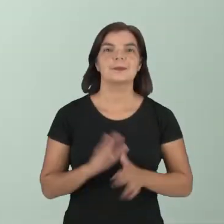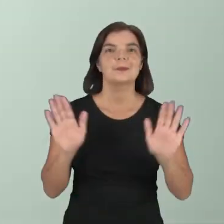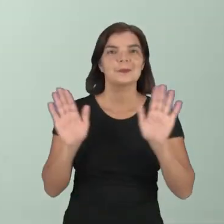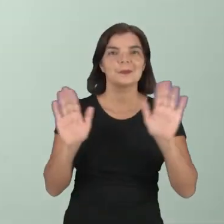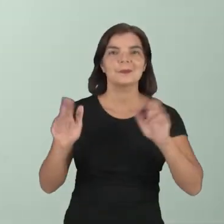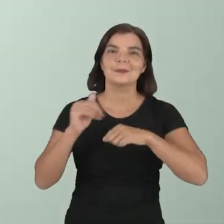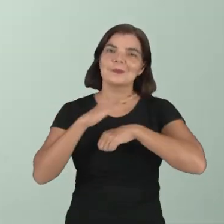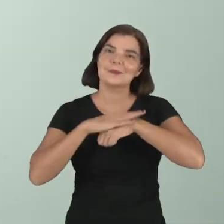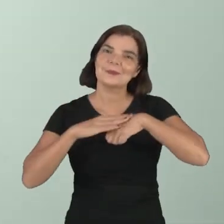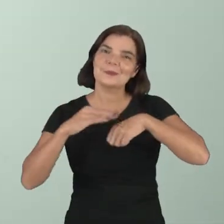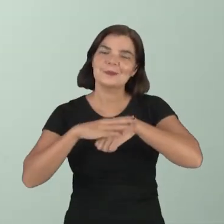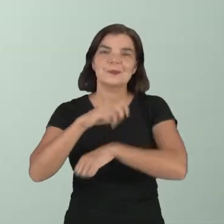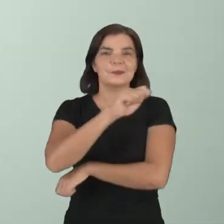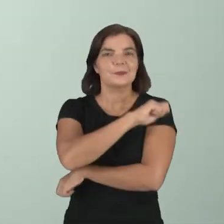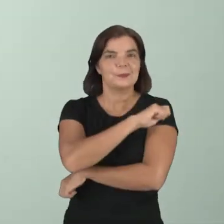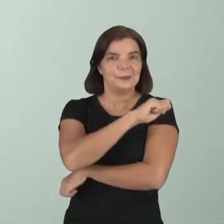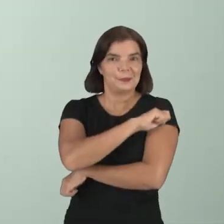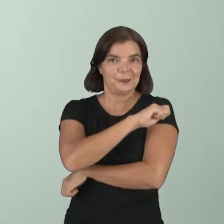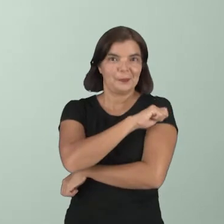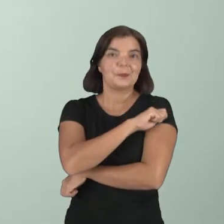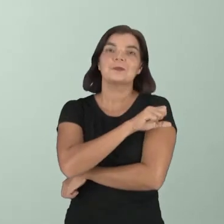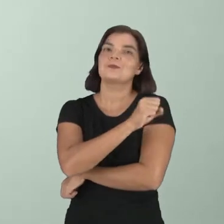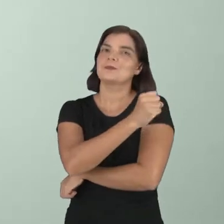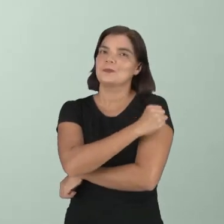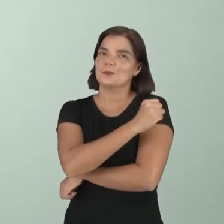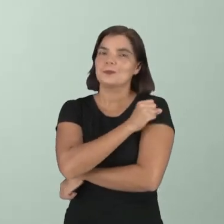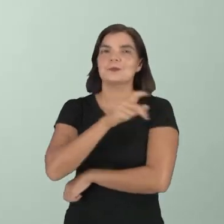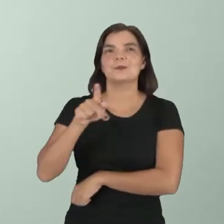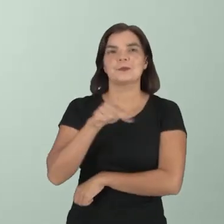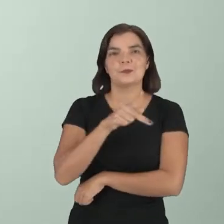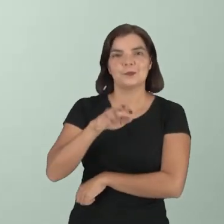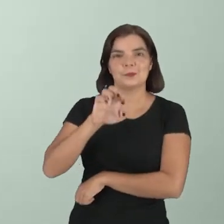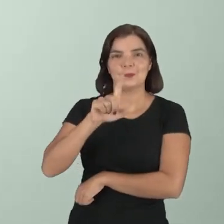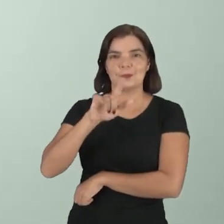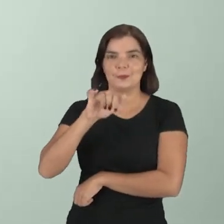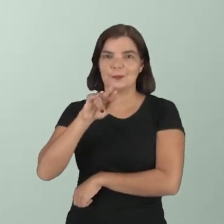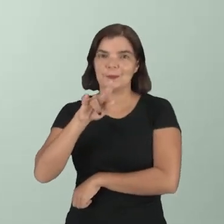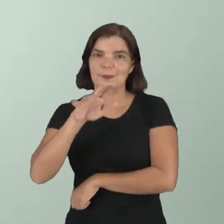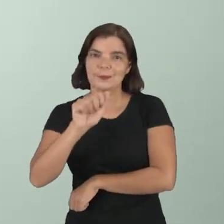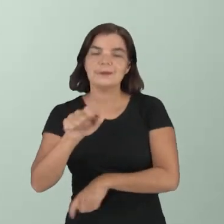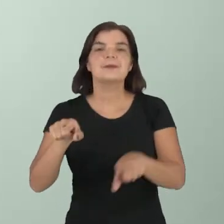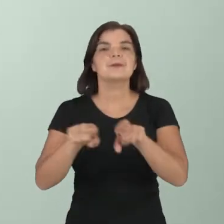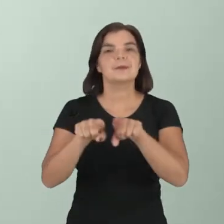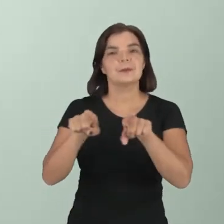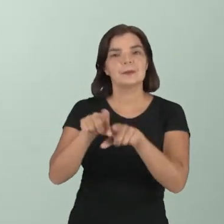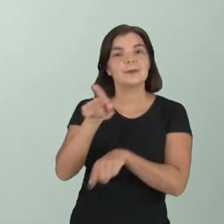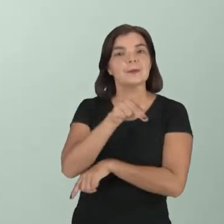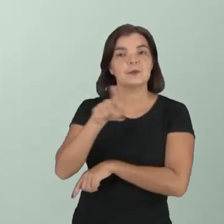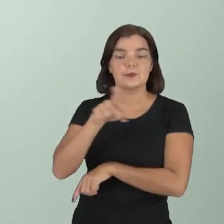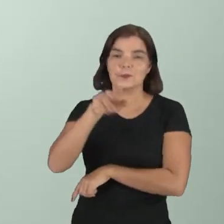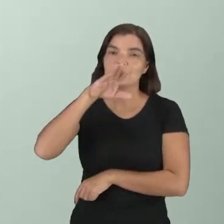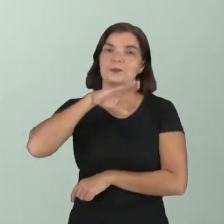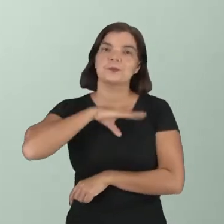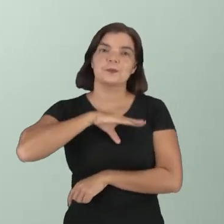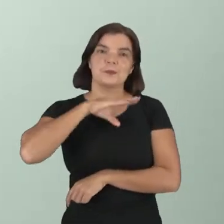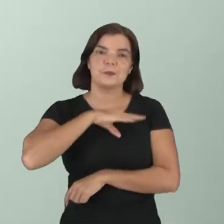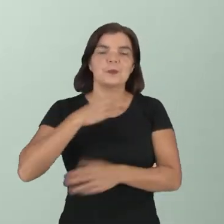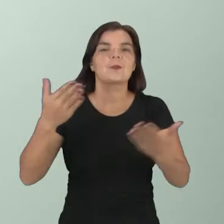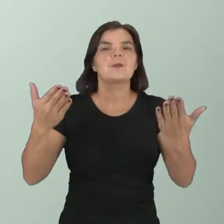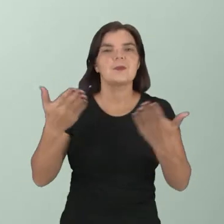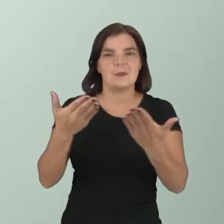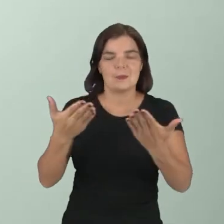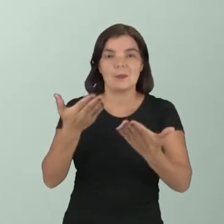Olá, queridos alunos do oitavo ano, eu sou a professora Elívia Soares, professora de língua portuguesa.